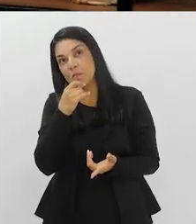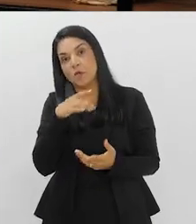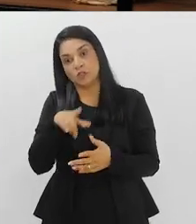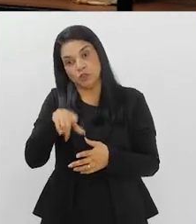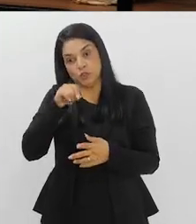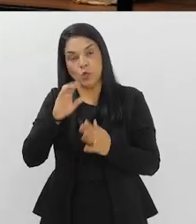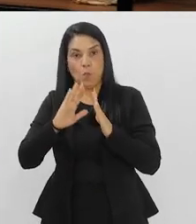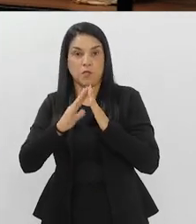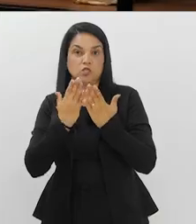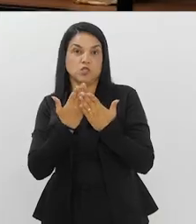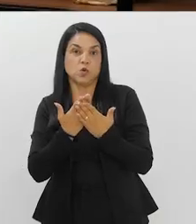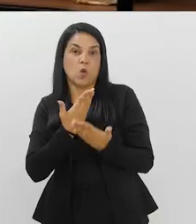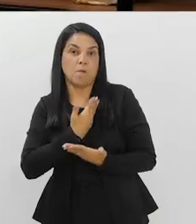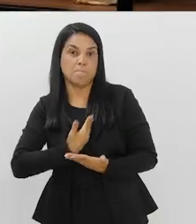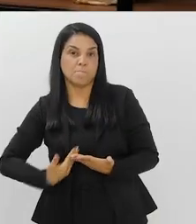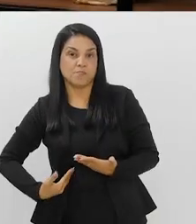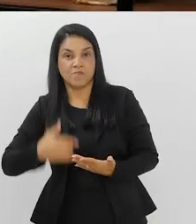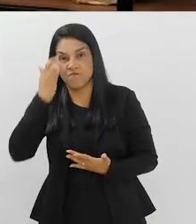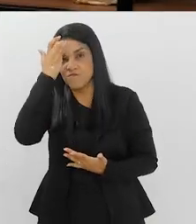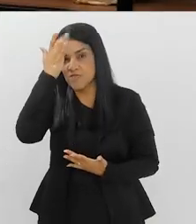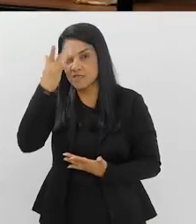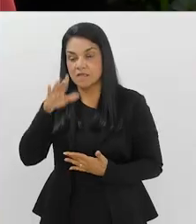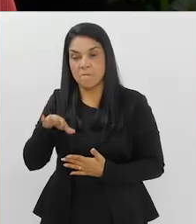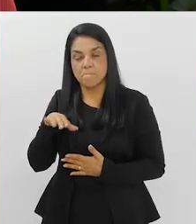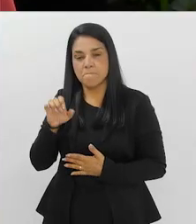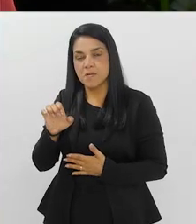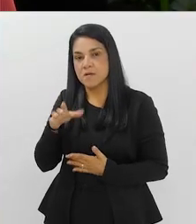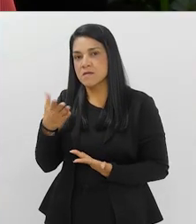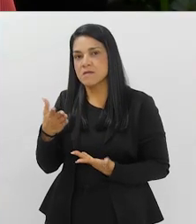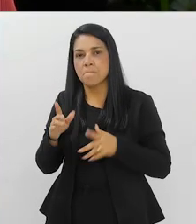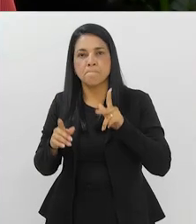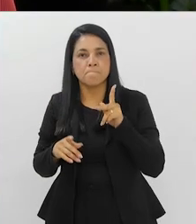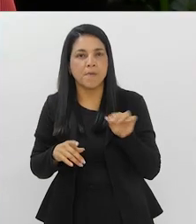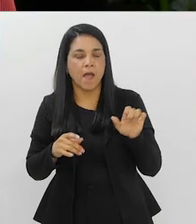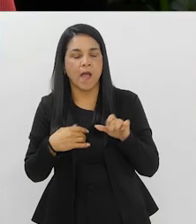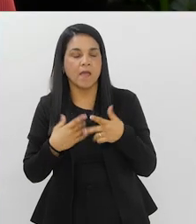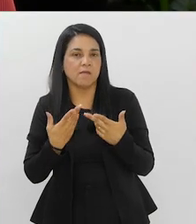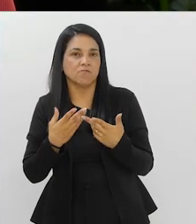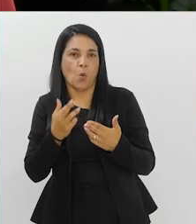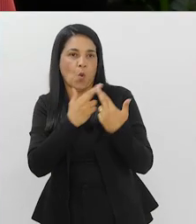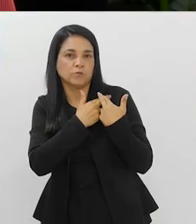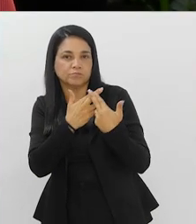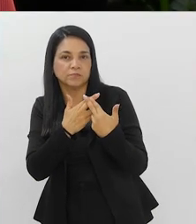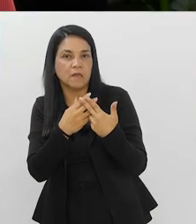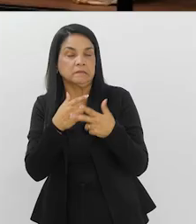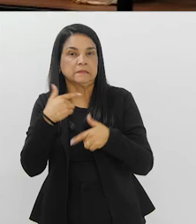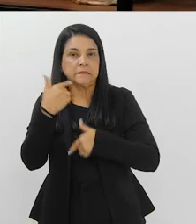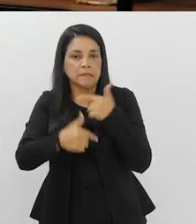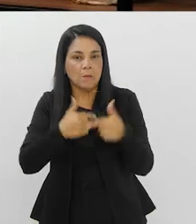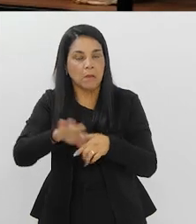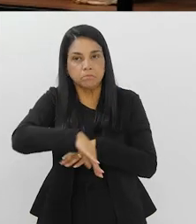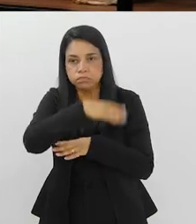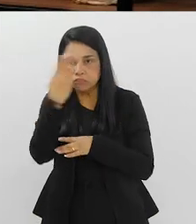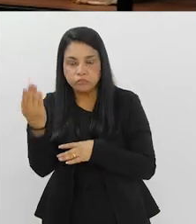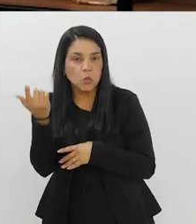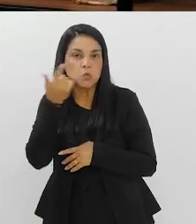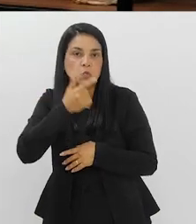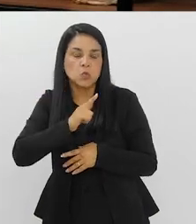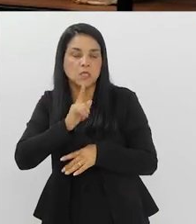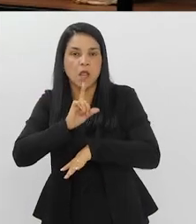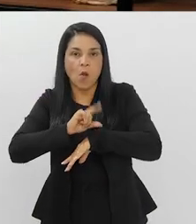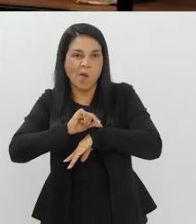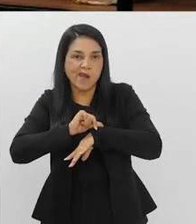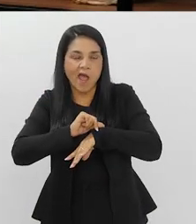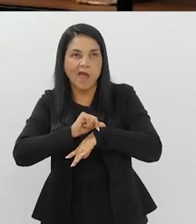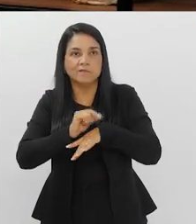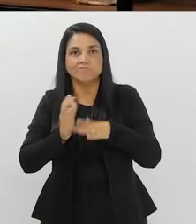em algumas escolas públicas? Porque ali você já facilita, a mãe, né? A mãe, o pai, o cuidador, trabalha o dia inteiro e não consegue